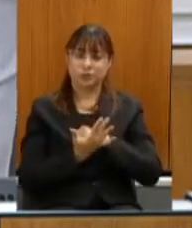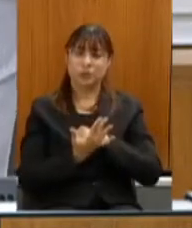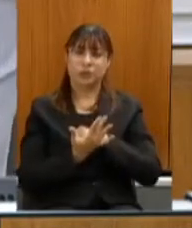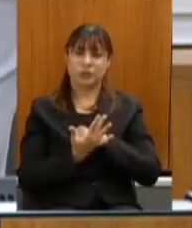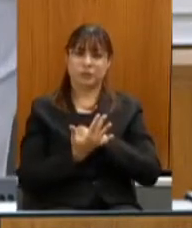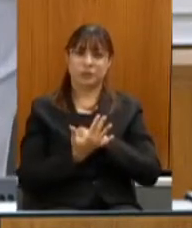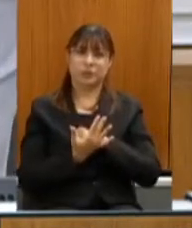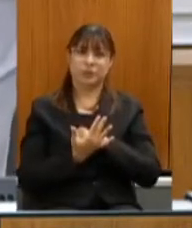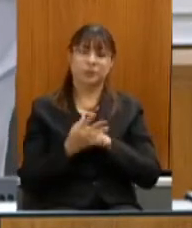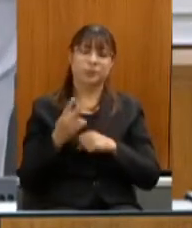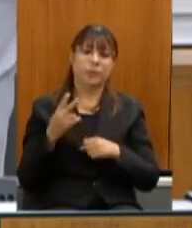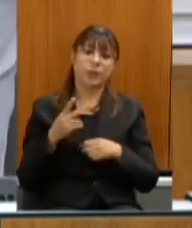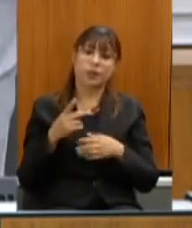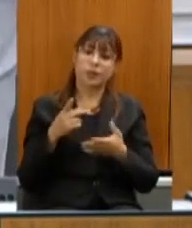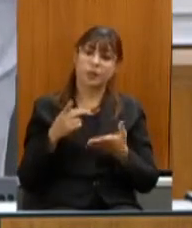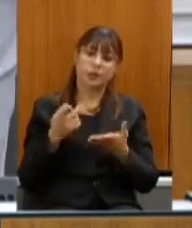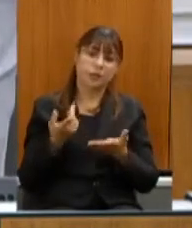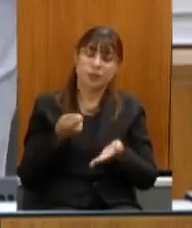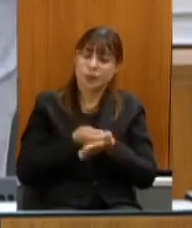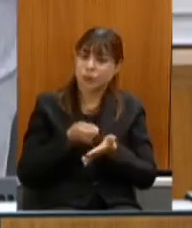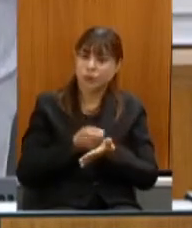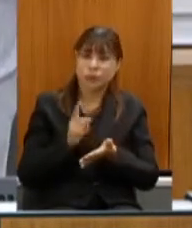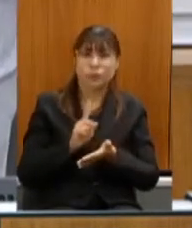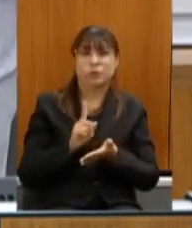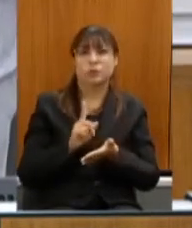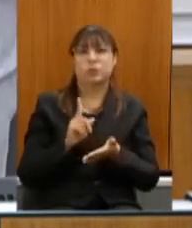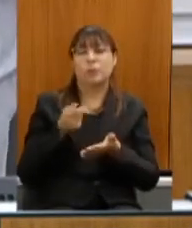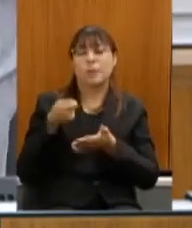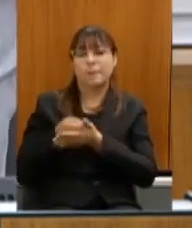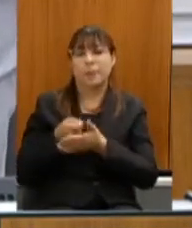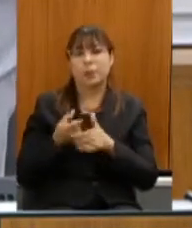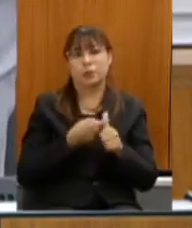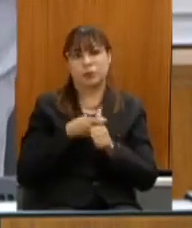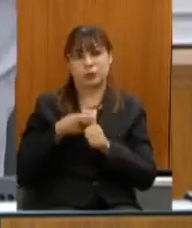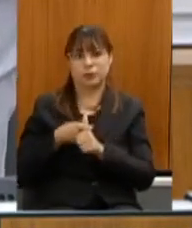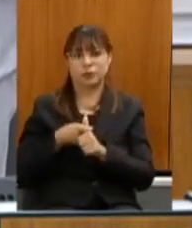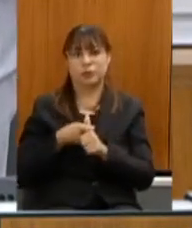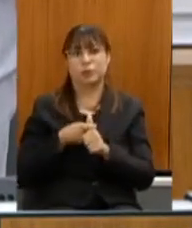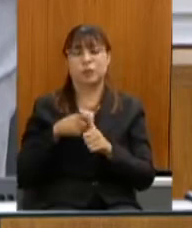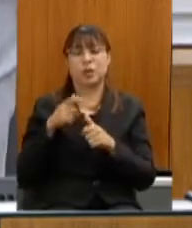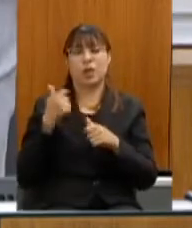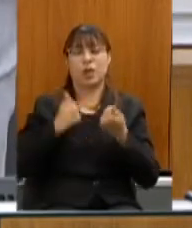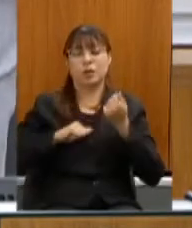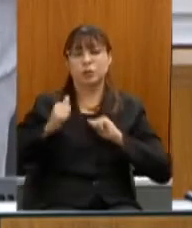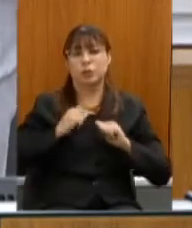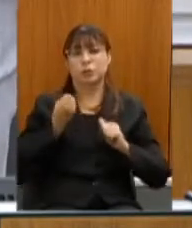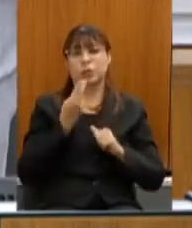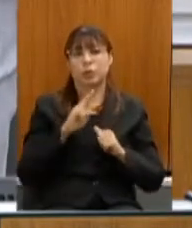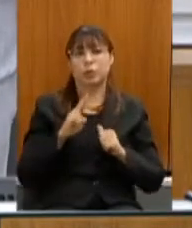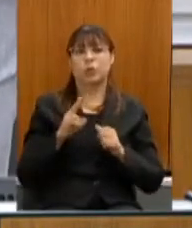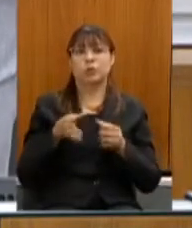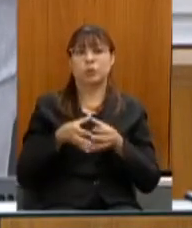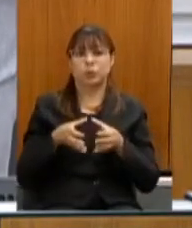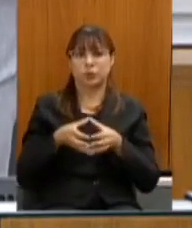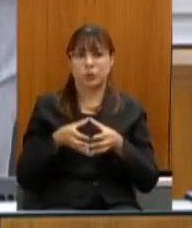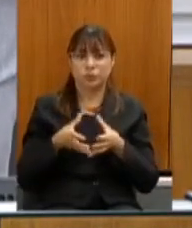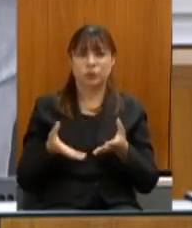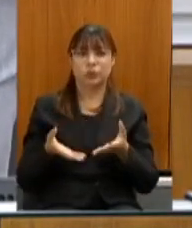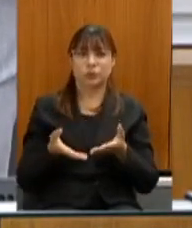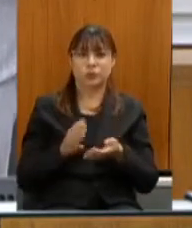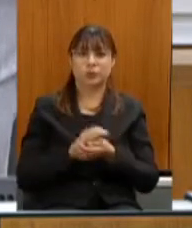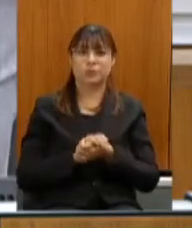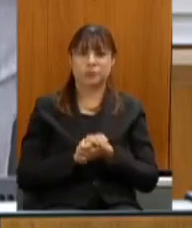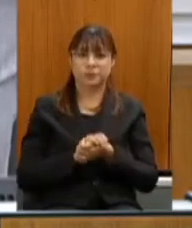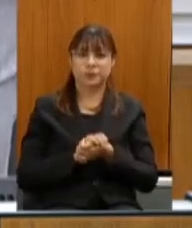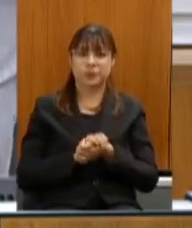se exige a regularidade fiscal dos artistas ou das comunidades tradicionais ou de quem quer que seja no âmbito da cultura